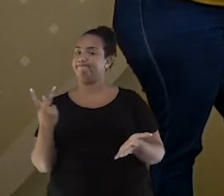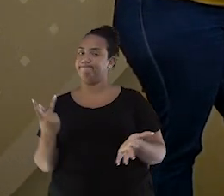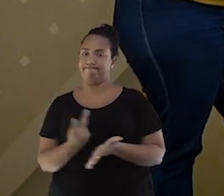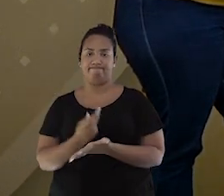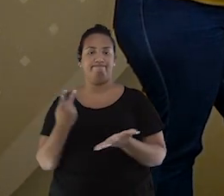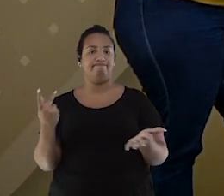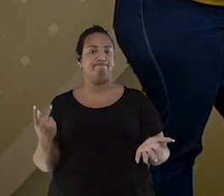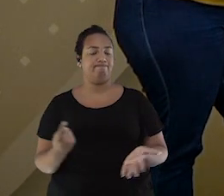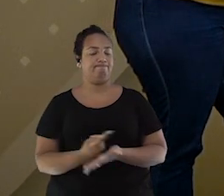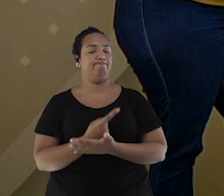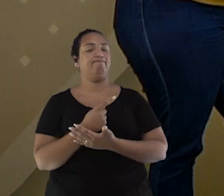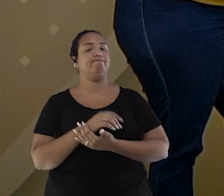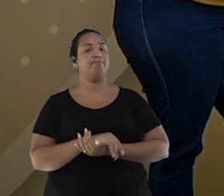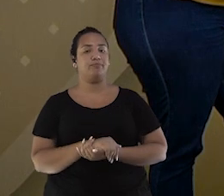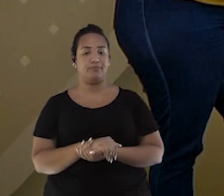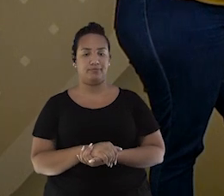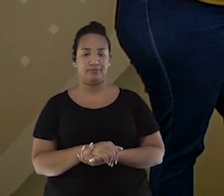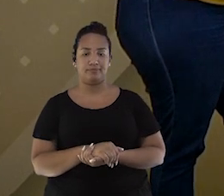o mar também.